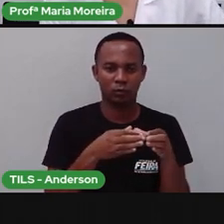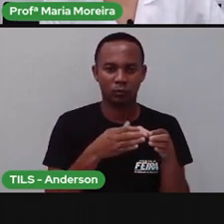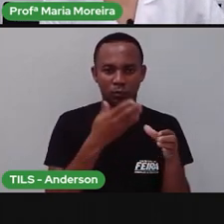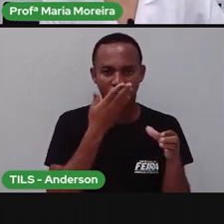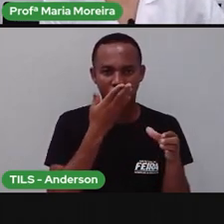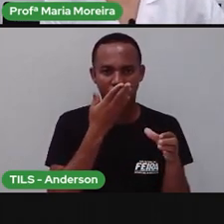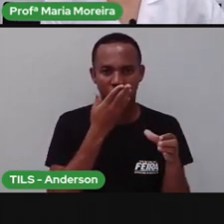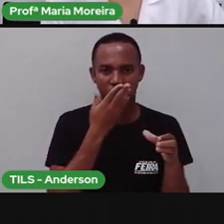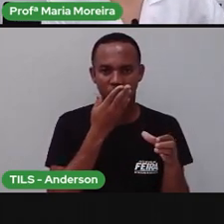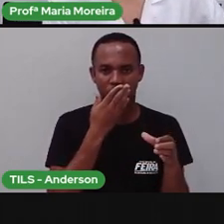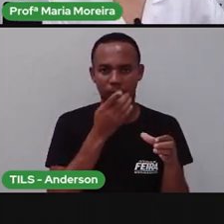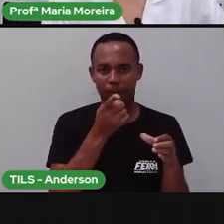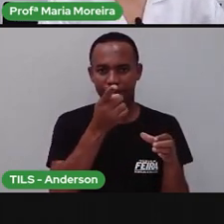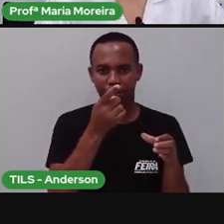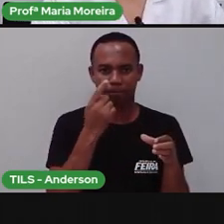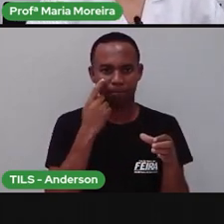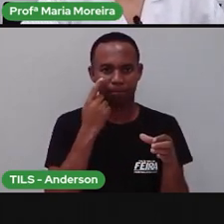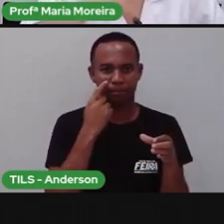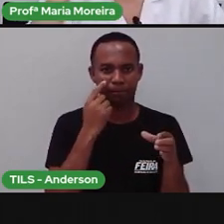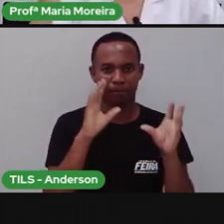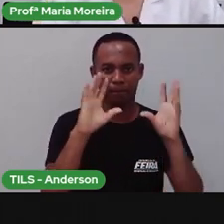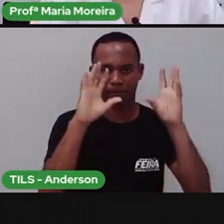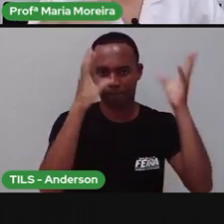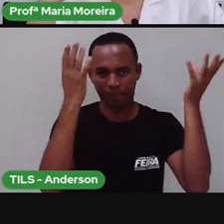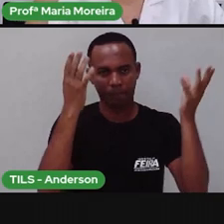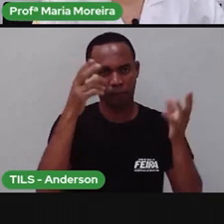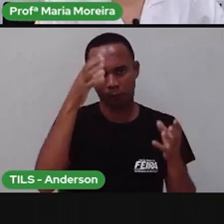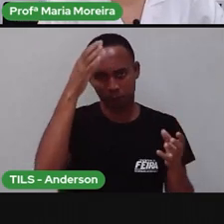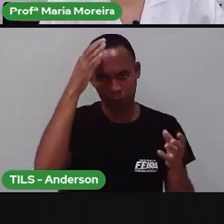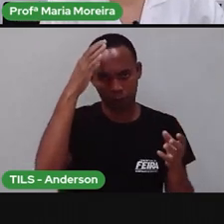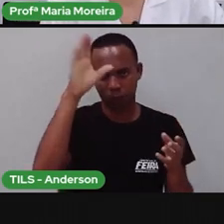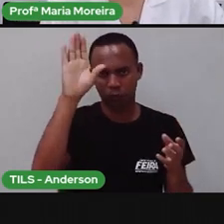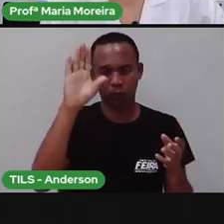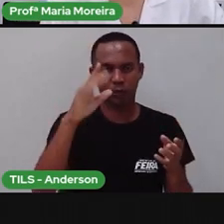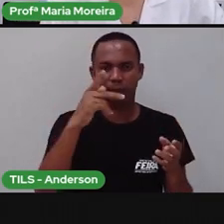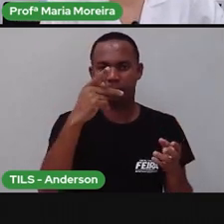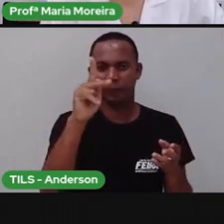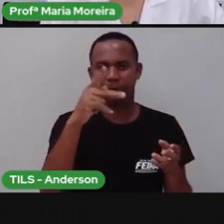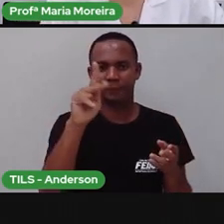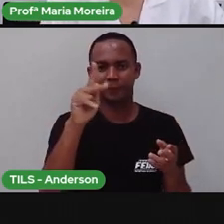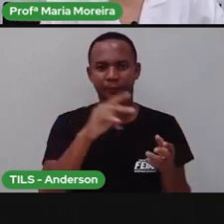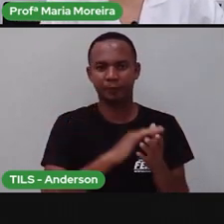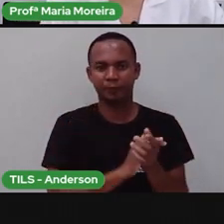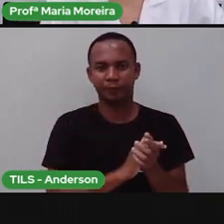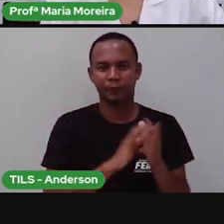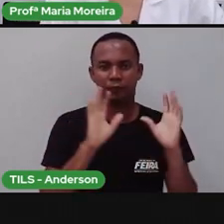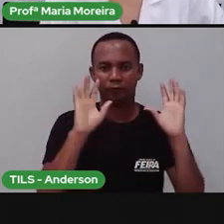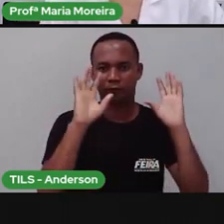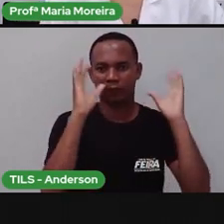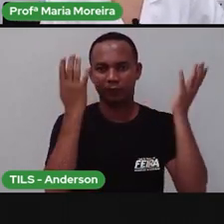indígena. Que são rituais, são atividades que eles fazem e festejos.